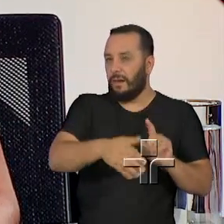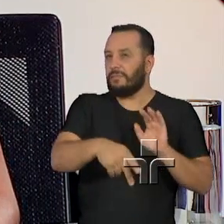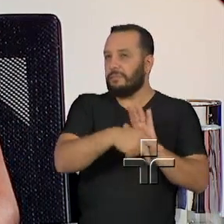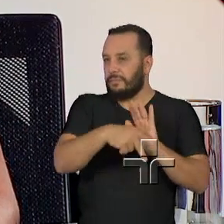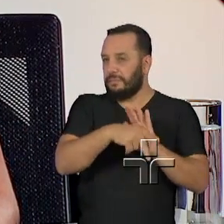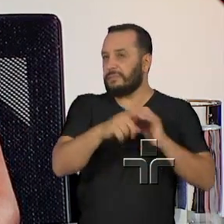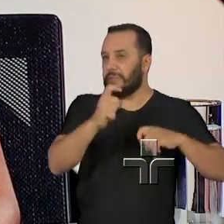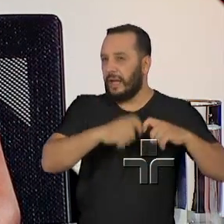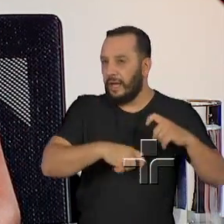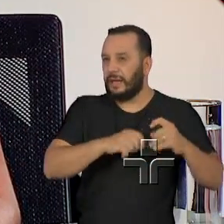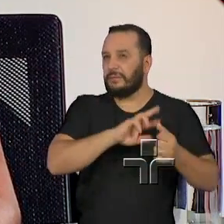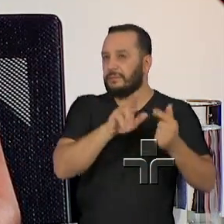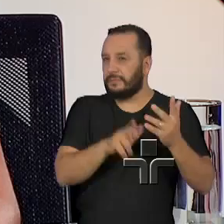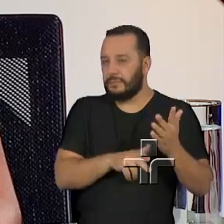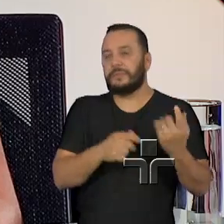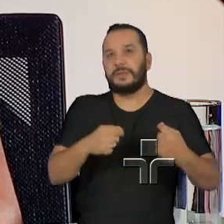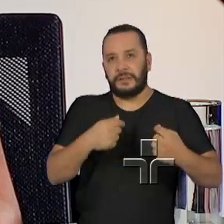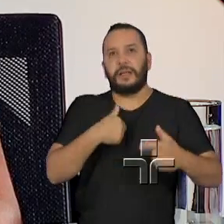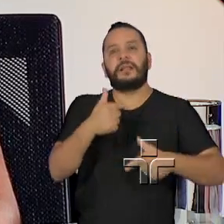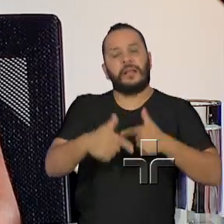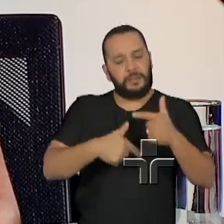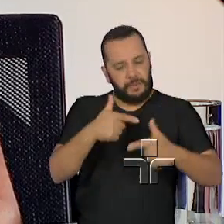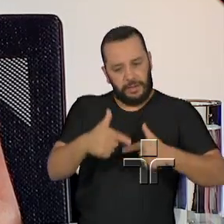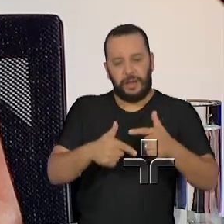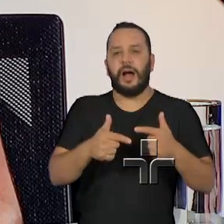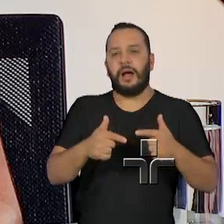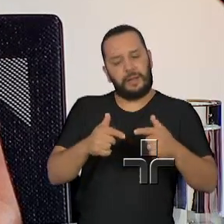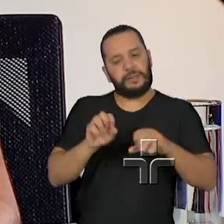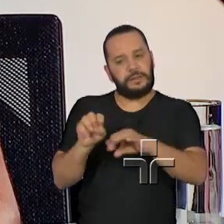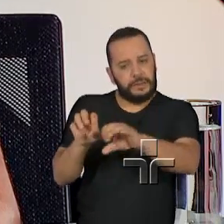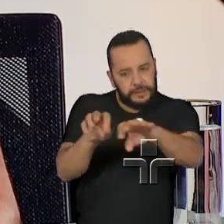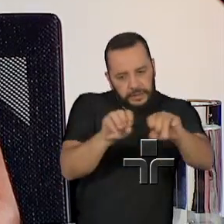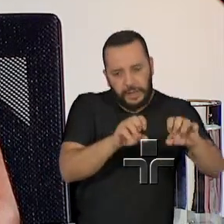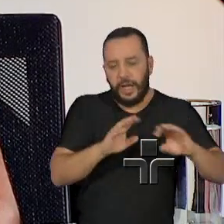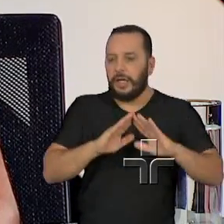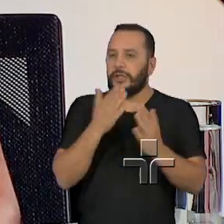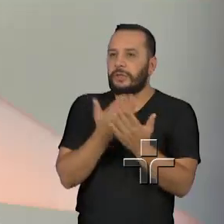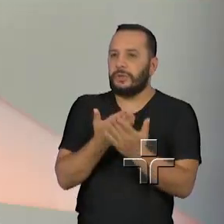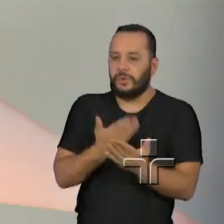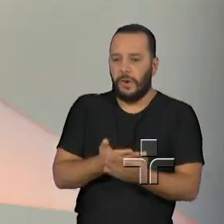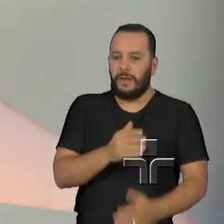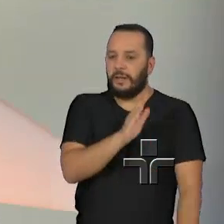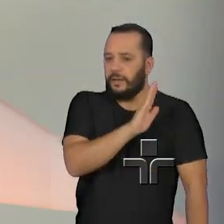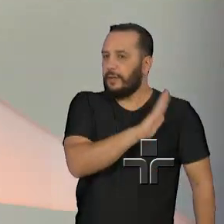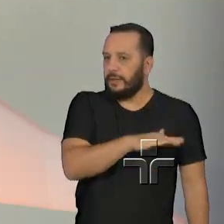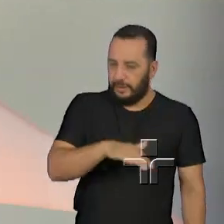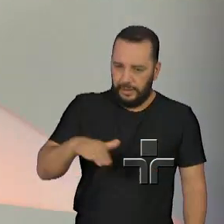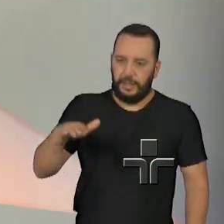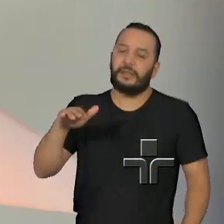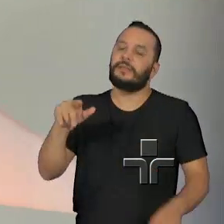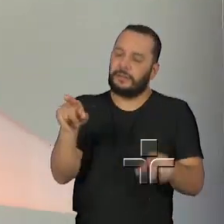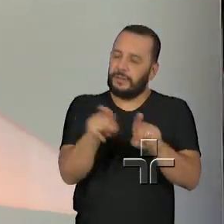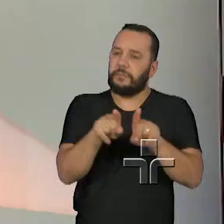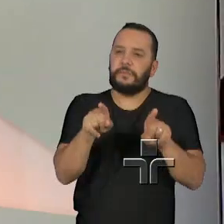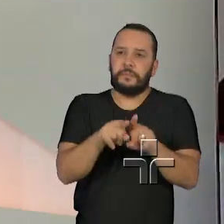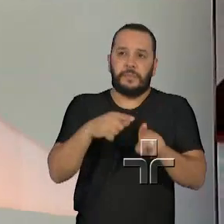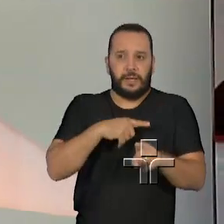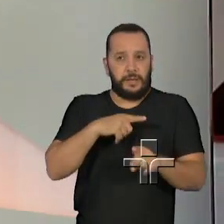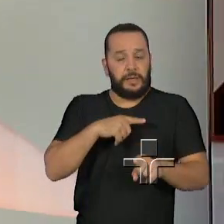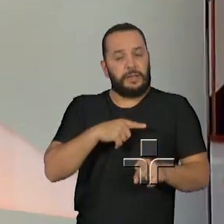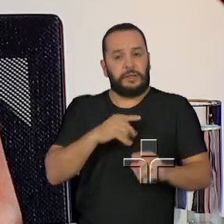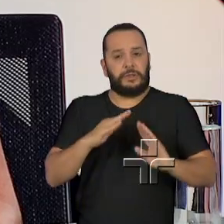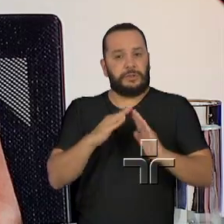casa. trabalhar o assunto nas escolas, tanto de educação infantil quanto estadual, tratar a questão da violência nas oficinas